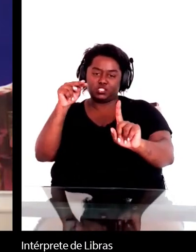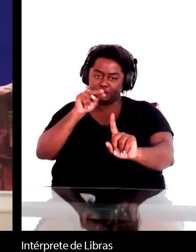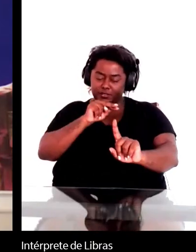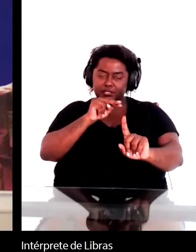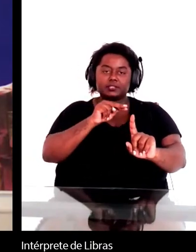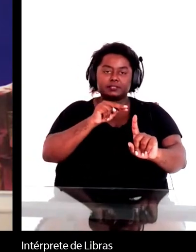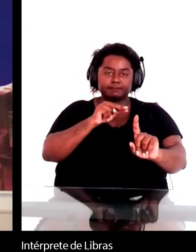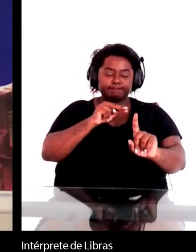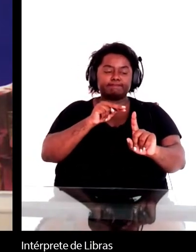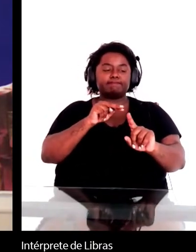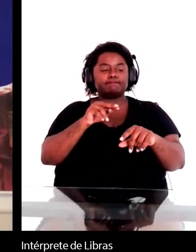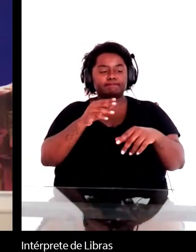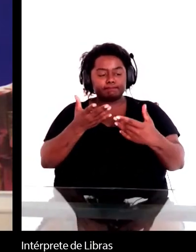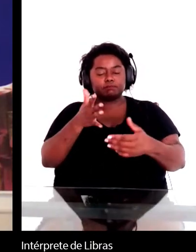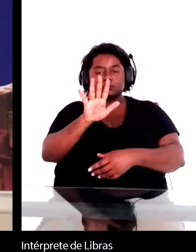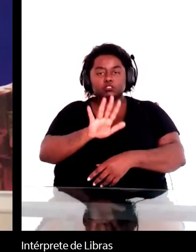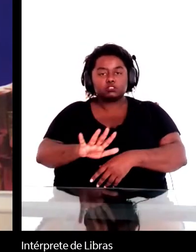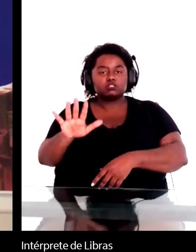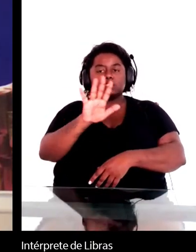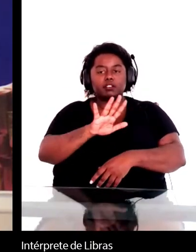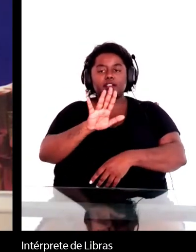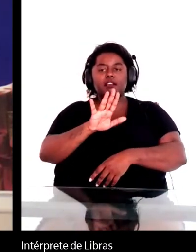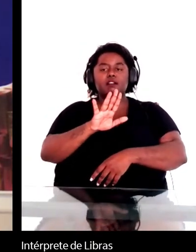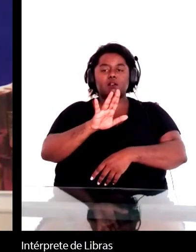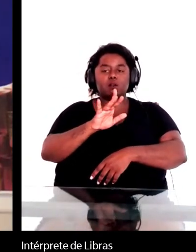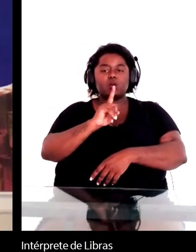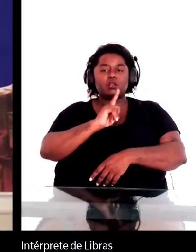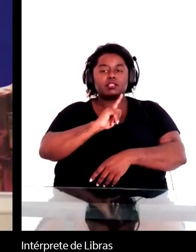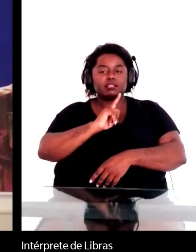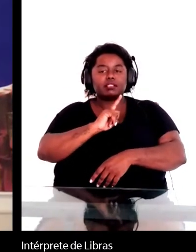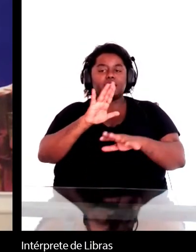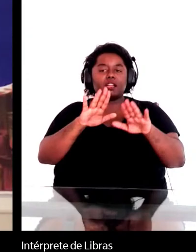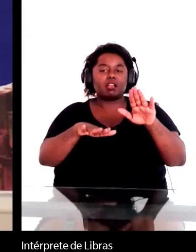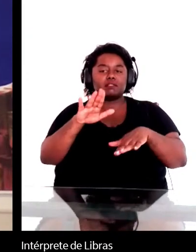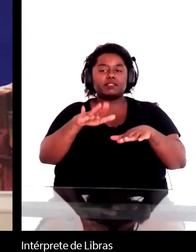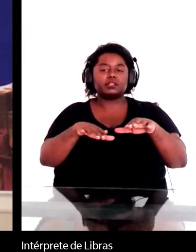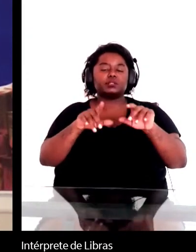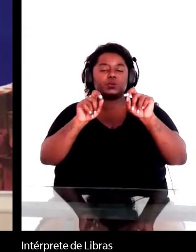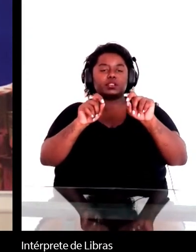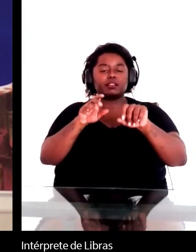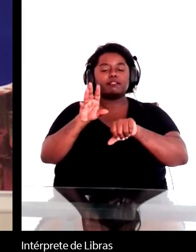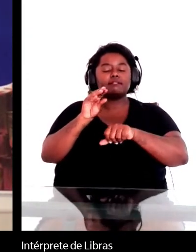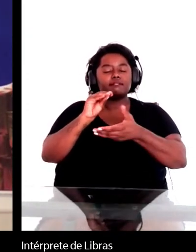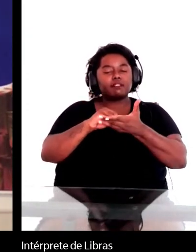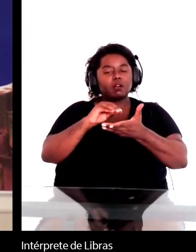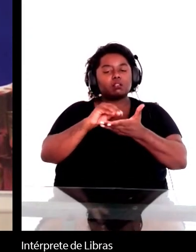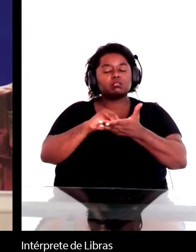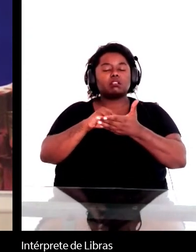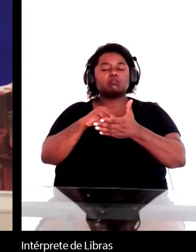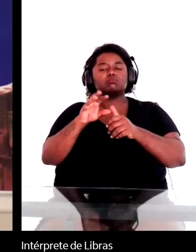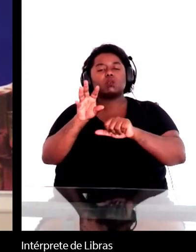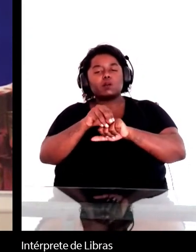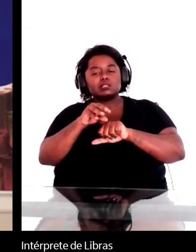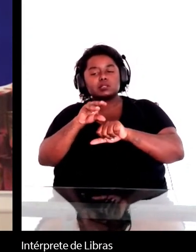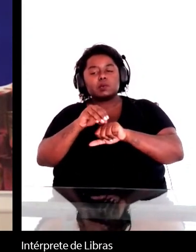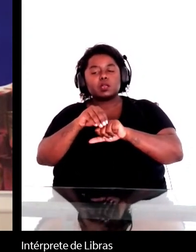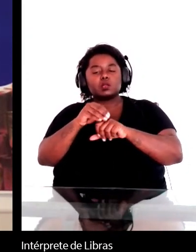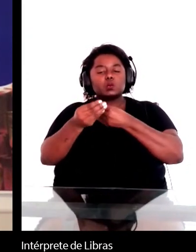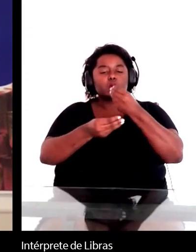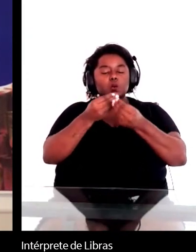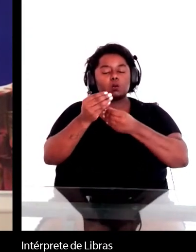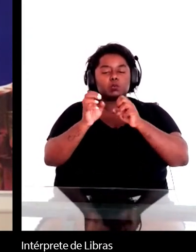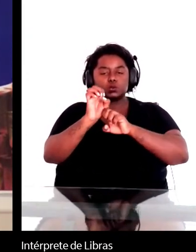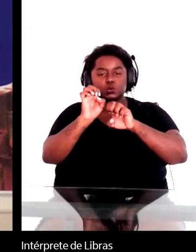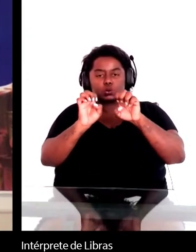uma grande falta de conhecimento das estruturas demográficas do mundo luso, digamos,